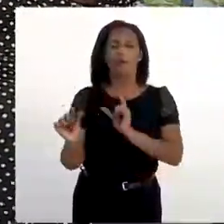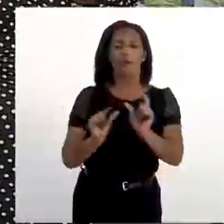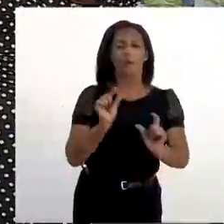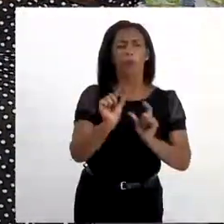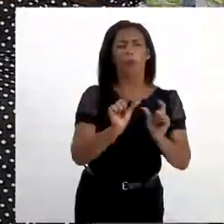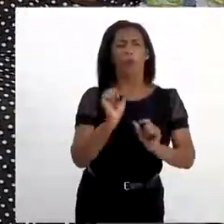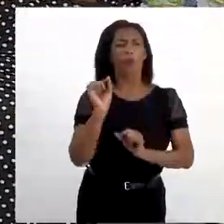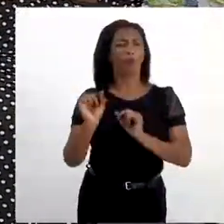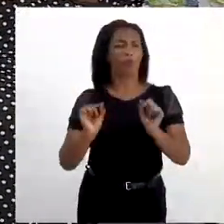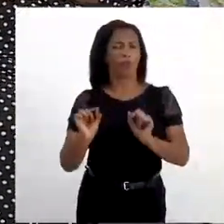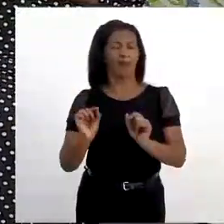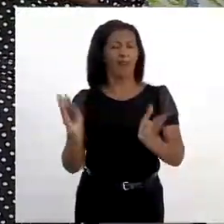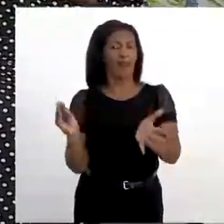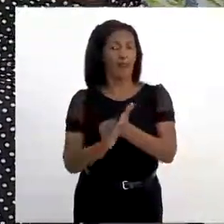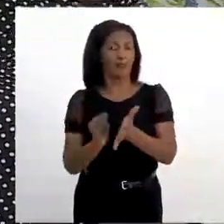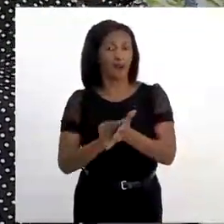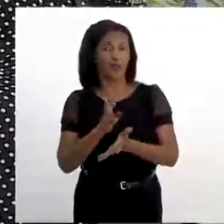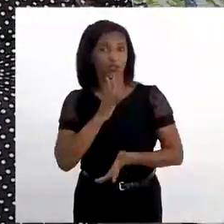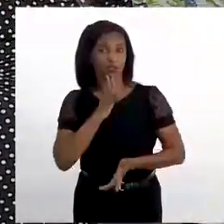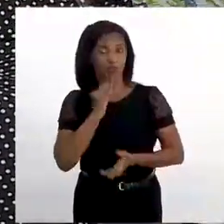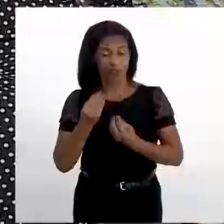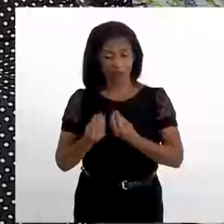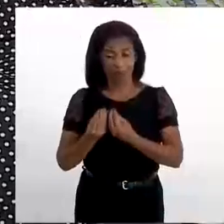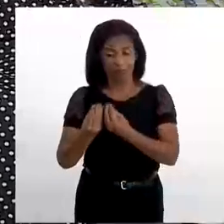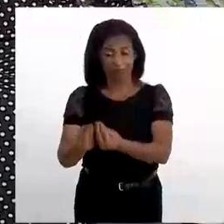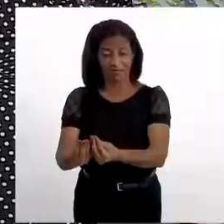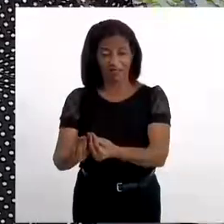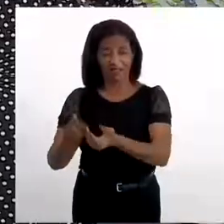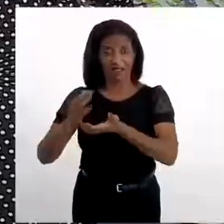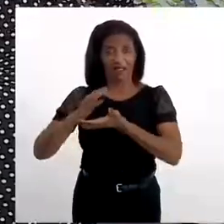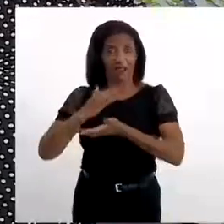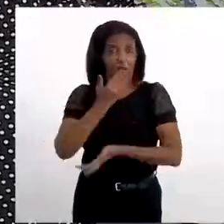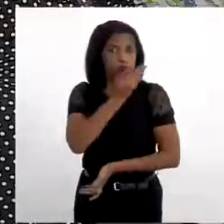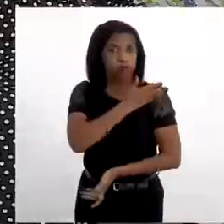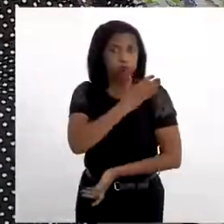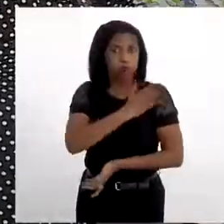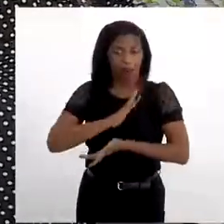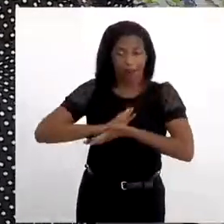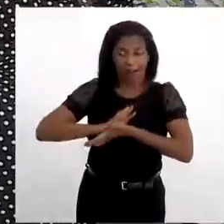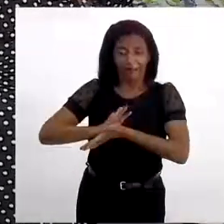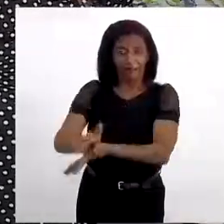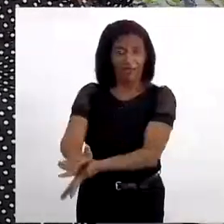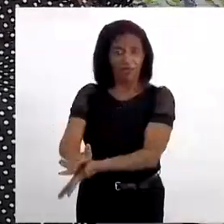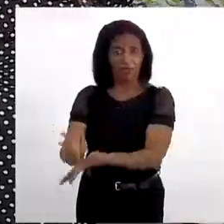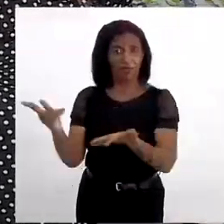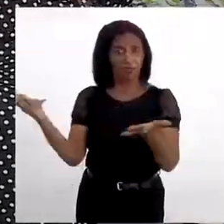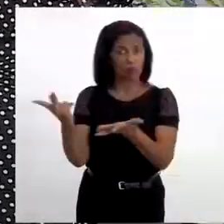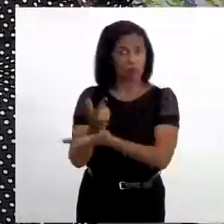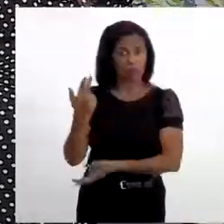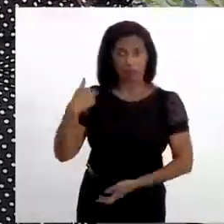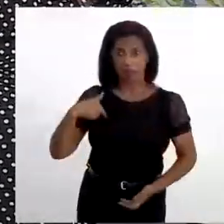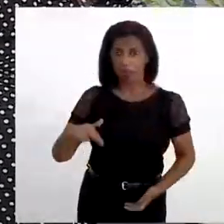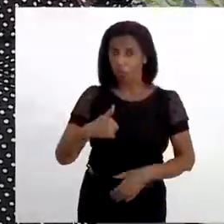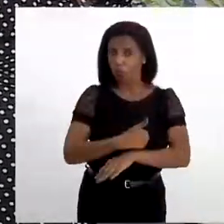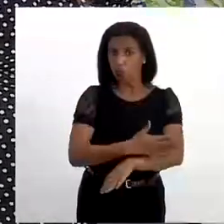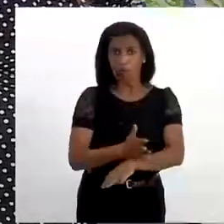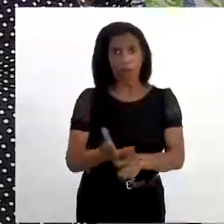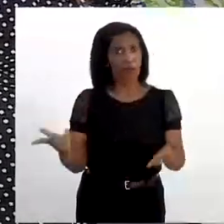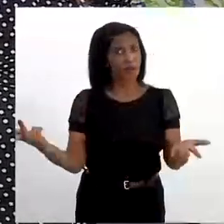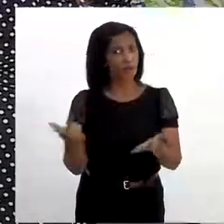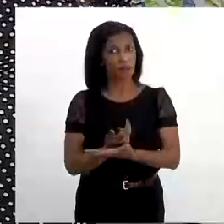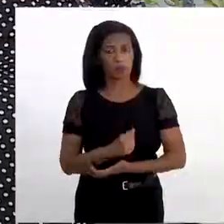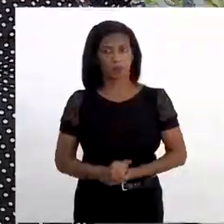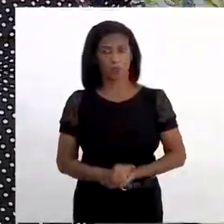que é cada coisa. Eu acho que o desconhecimento leva ao racismo religioso que nós estamos sofrendo aí toda hora,